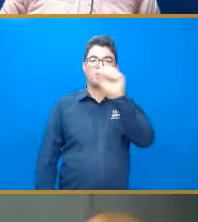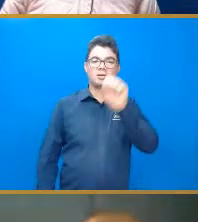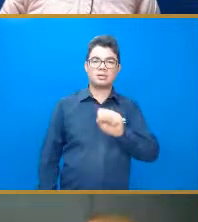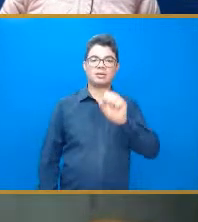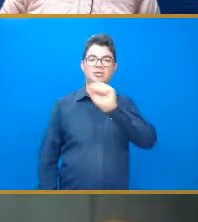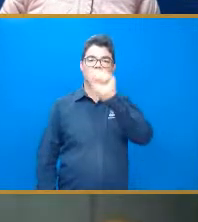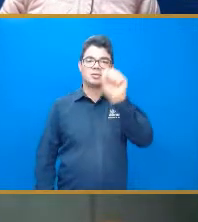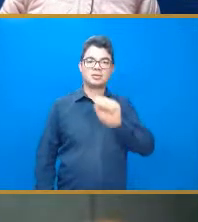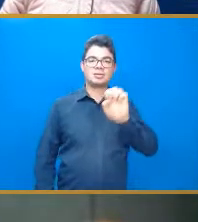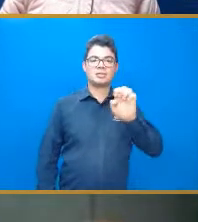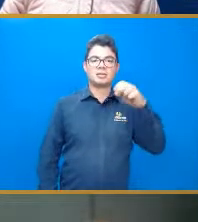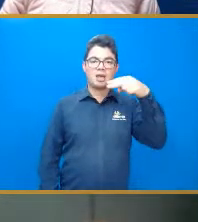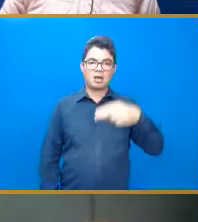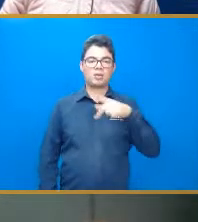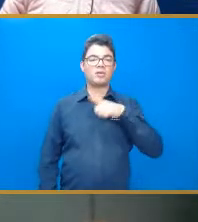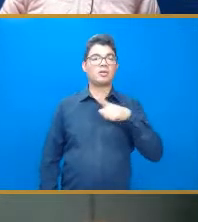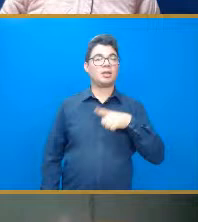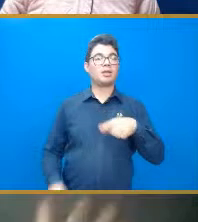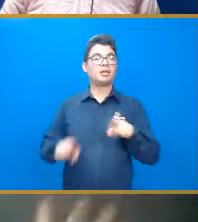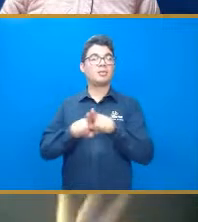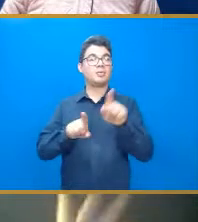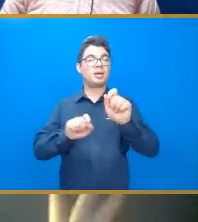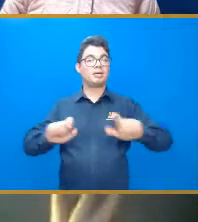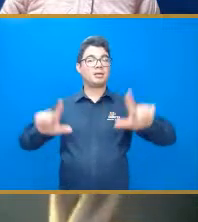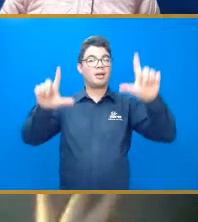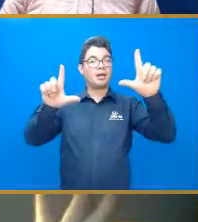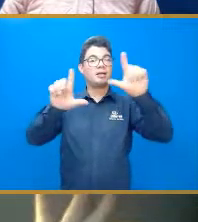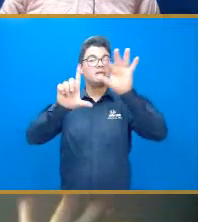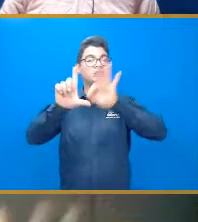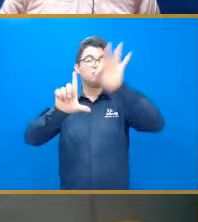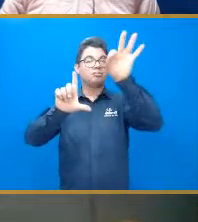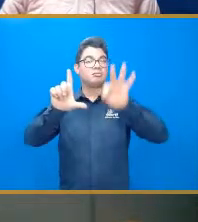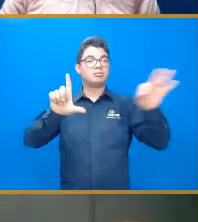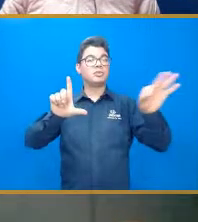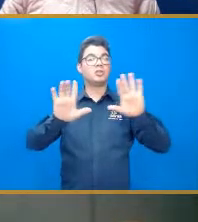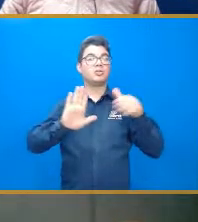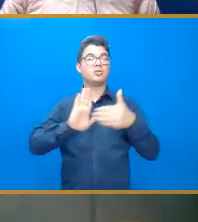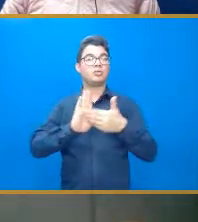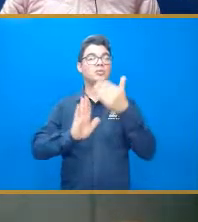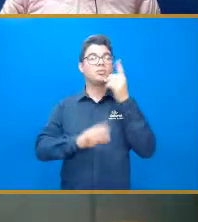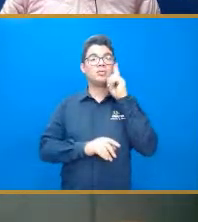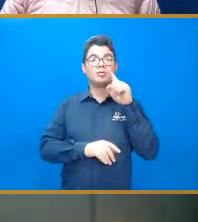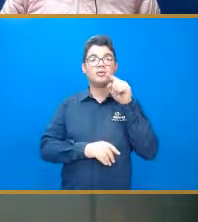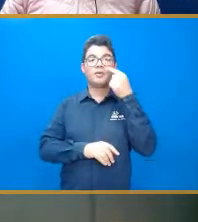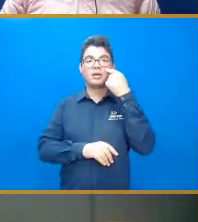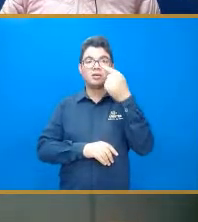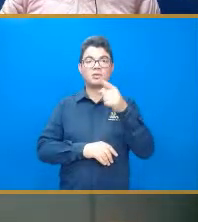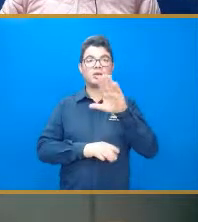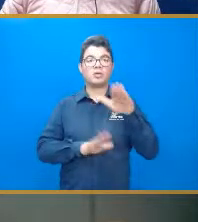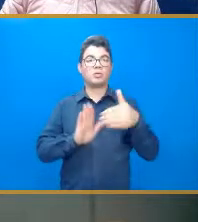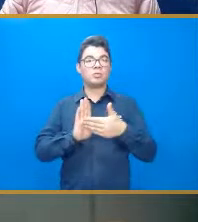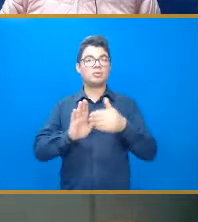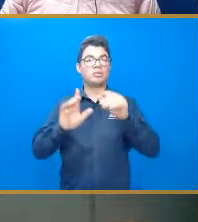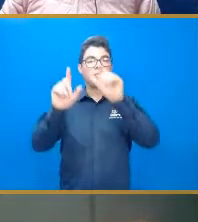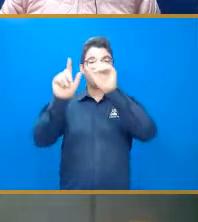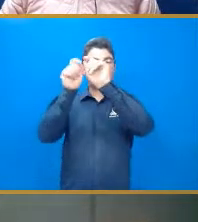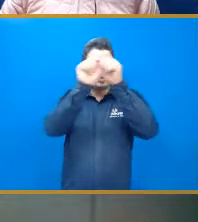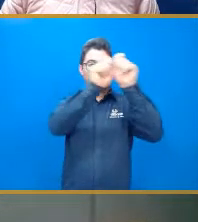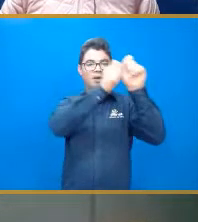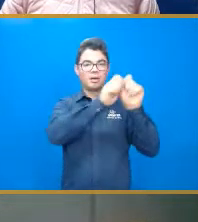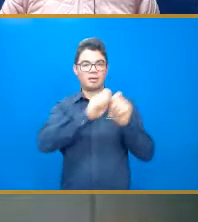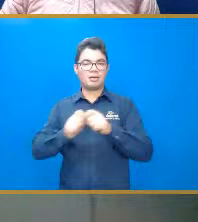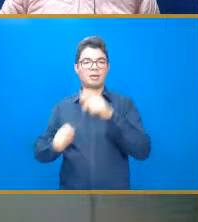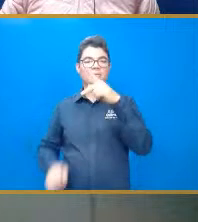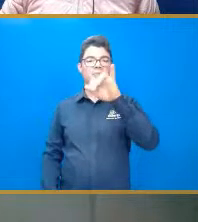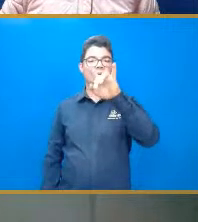isso, pode ser, né, na tela, tem toda a geometria que identifica cada pixel da tela, é um pontinho, né, da forma X e Y ali,